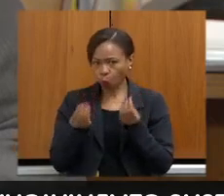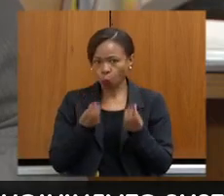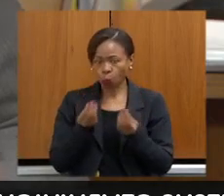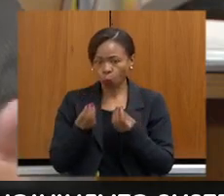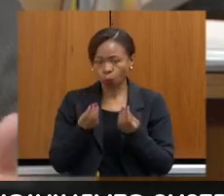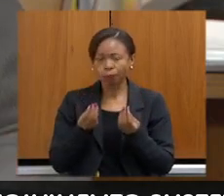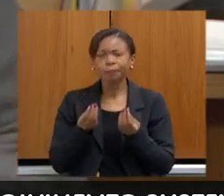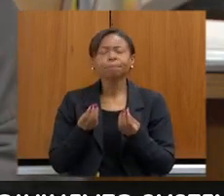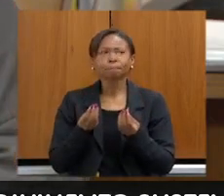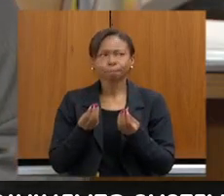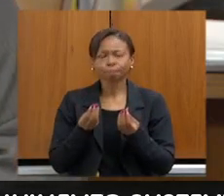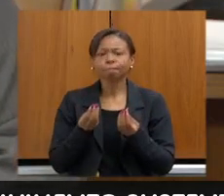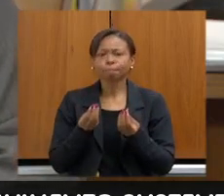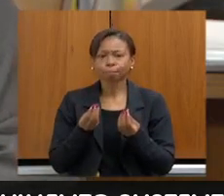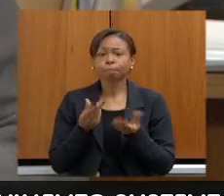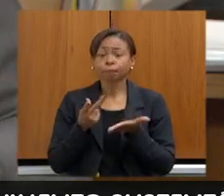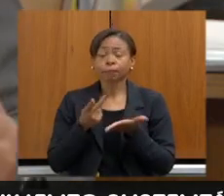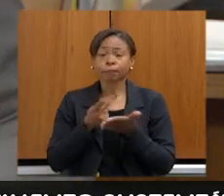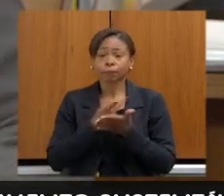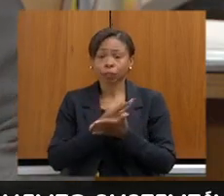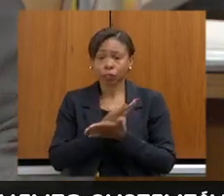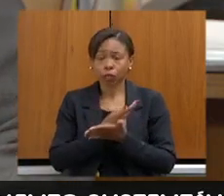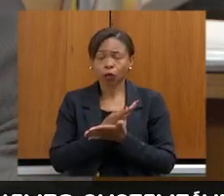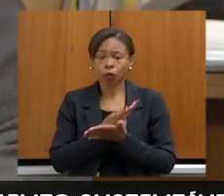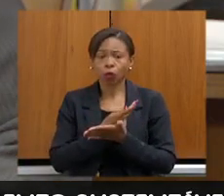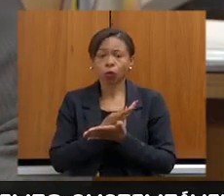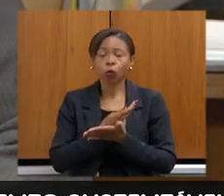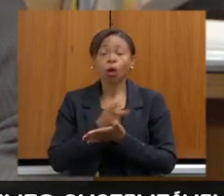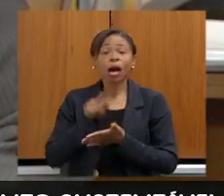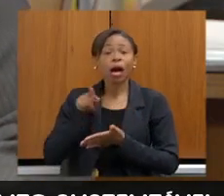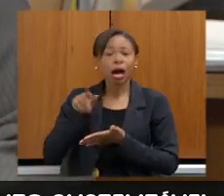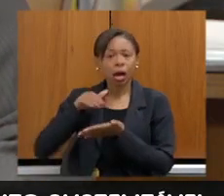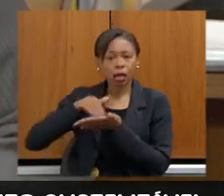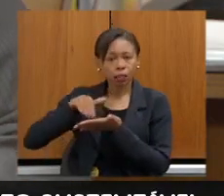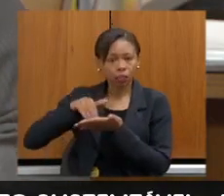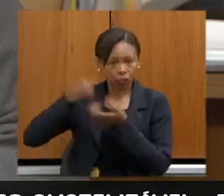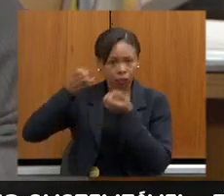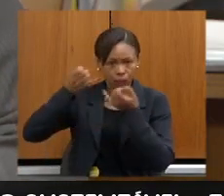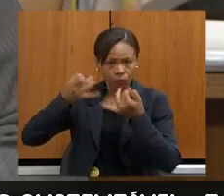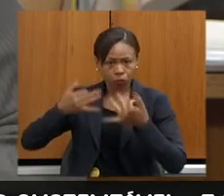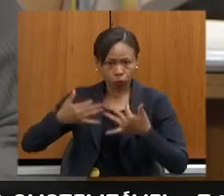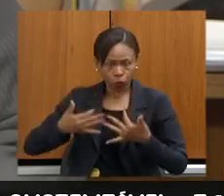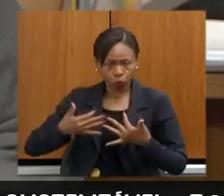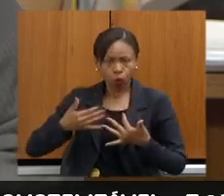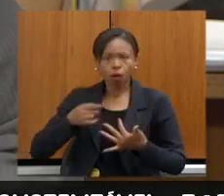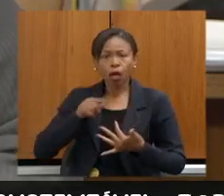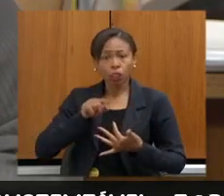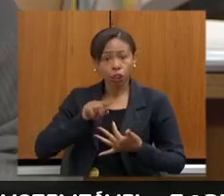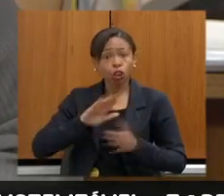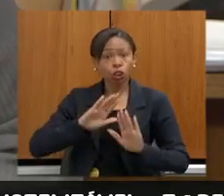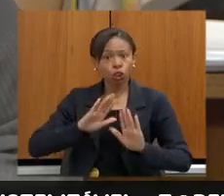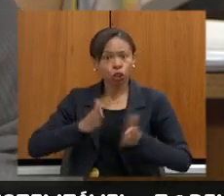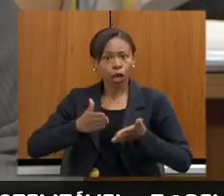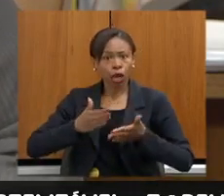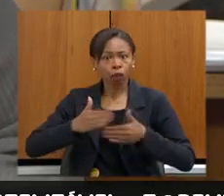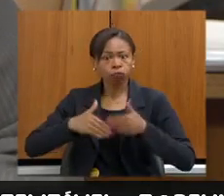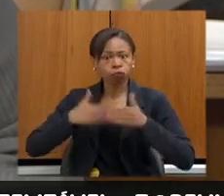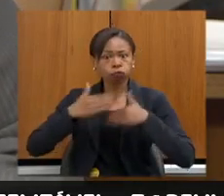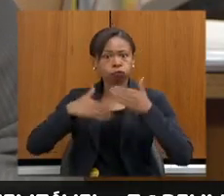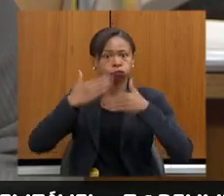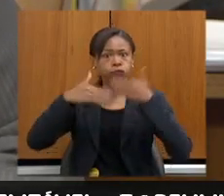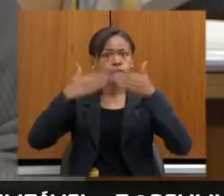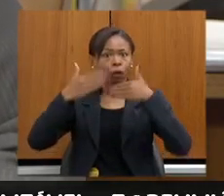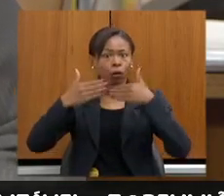houve, conforme a exposição da secretária, uma grande modernização e evolução do processo de